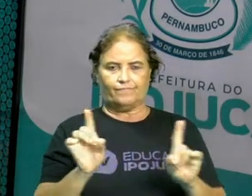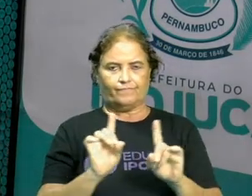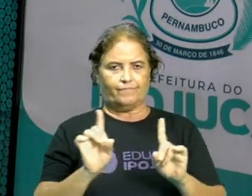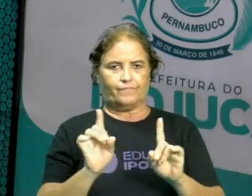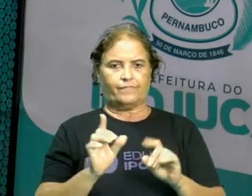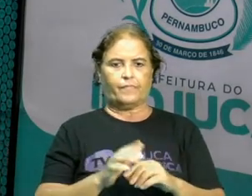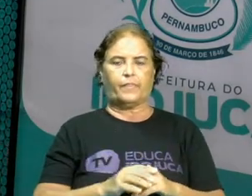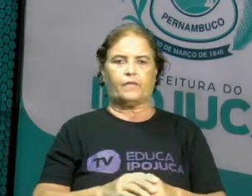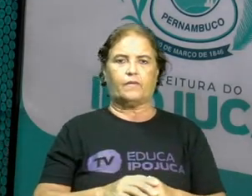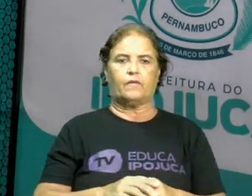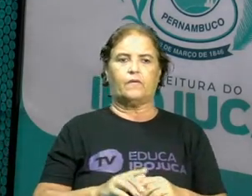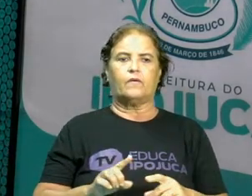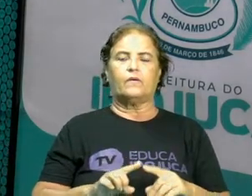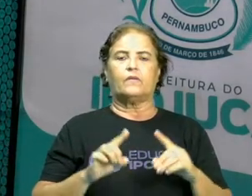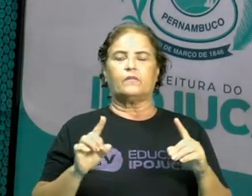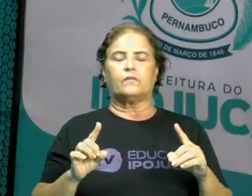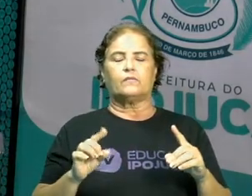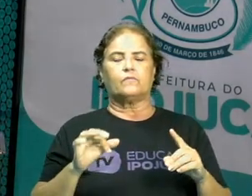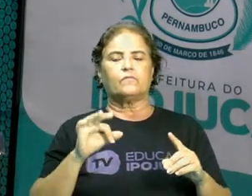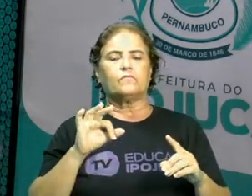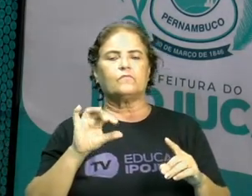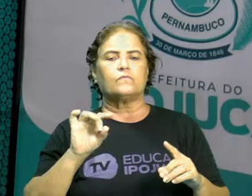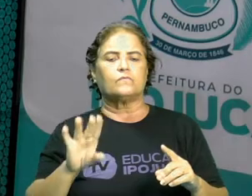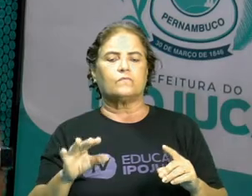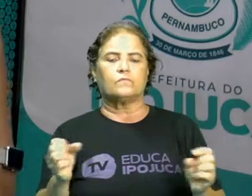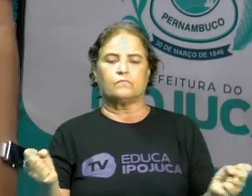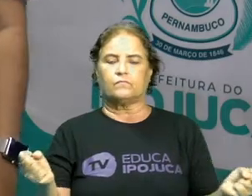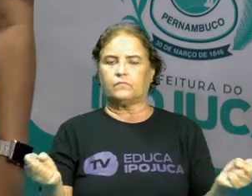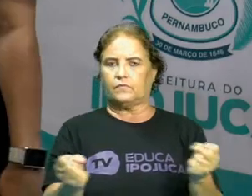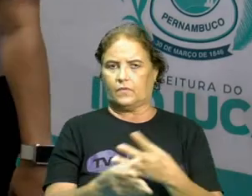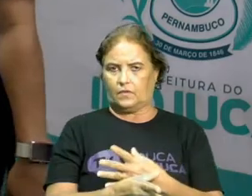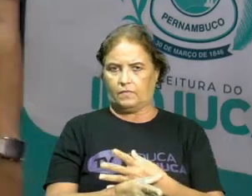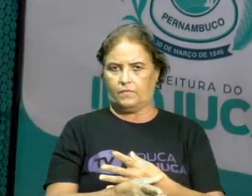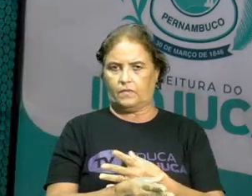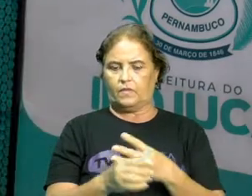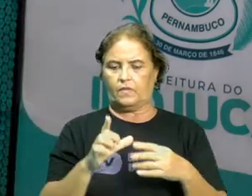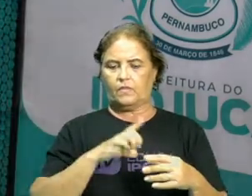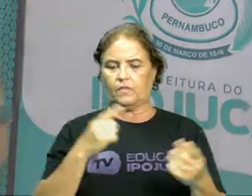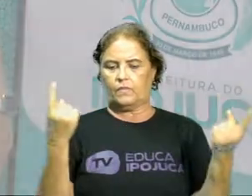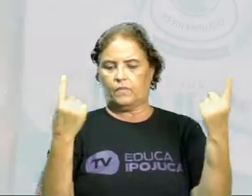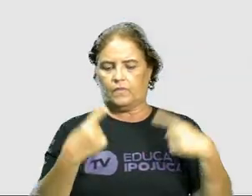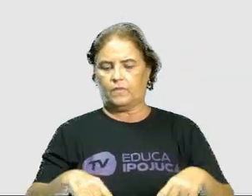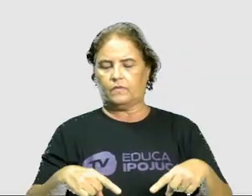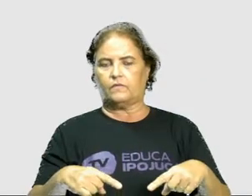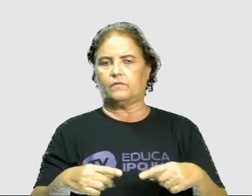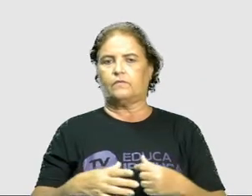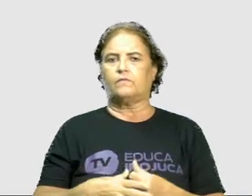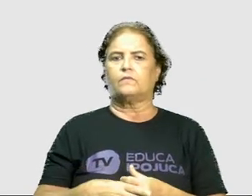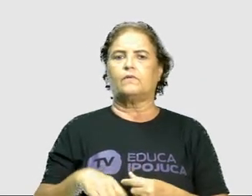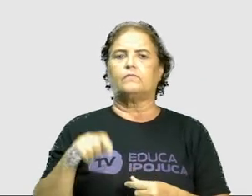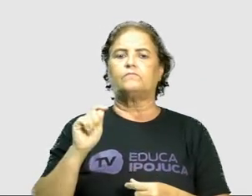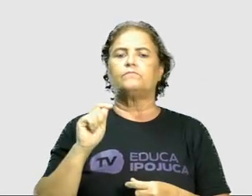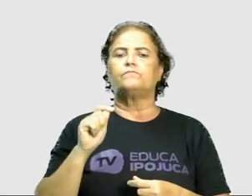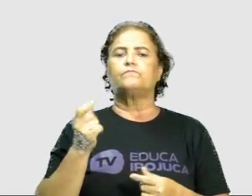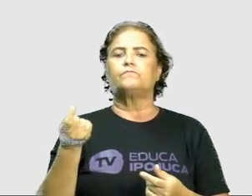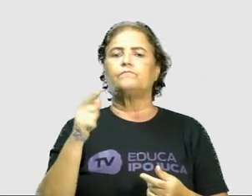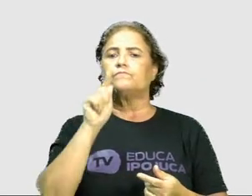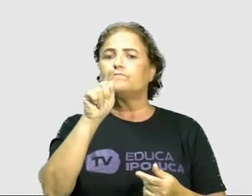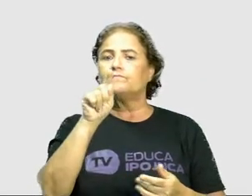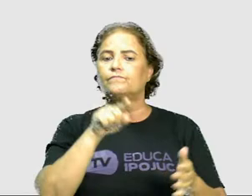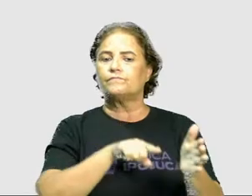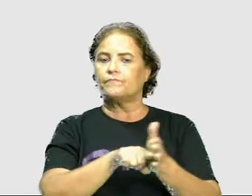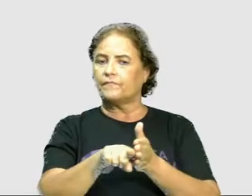Então, só para encerrar, nós vamos aqui para o nosso desafio de hoje. O que é que você vai fazer?